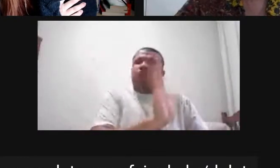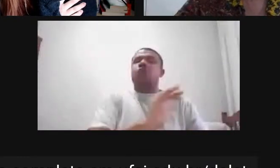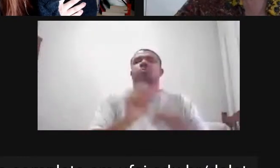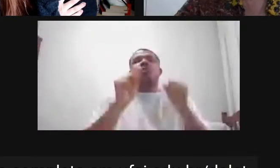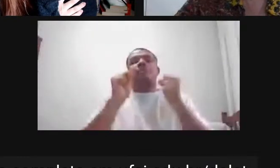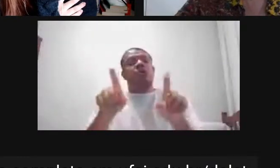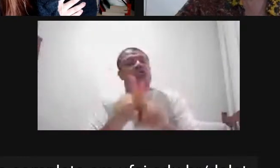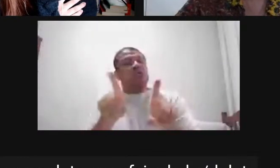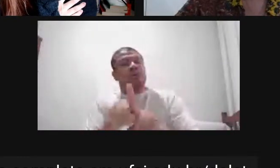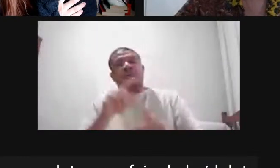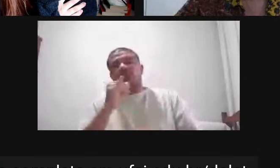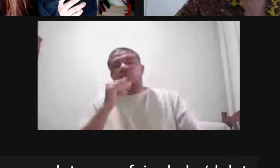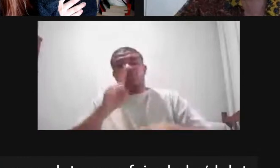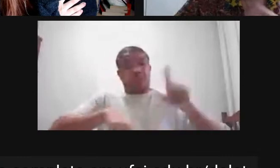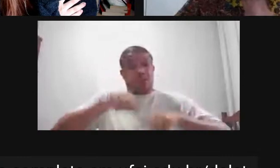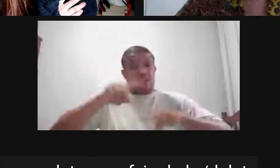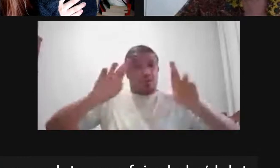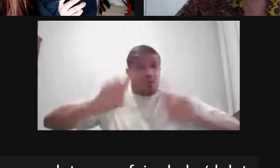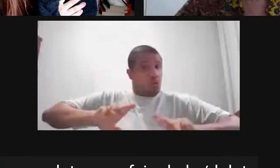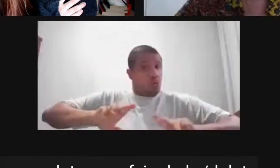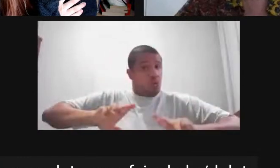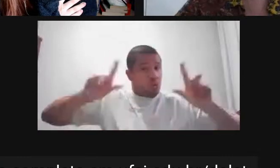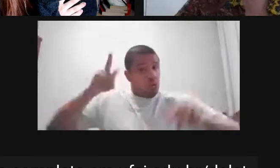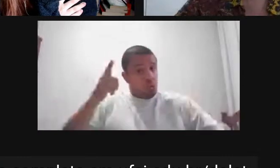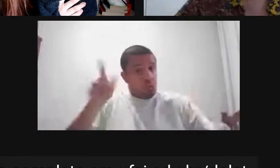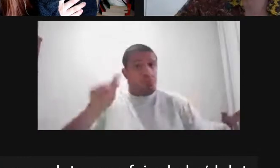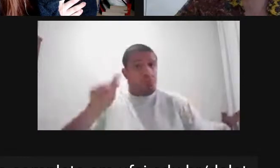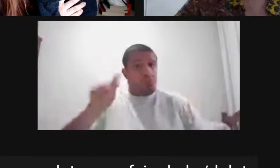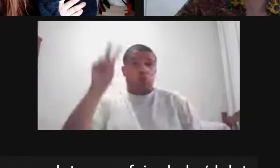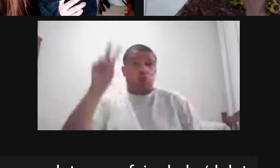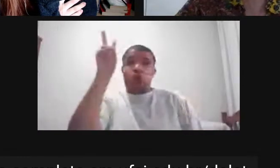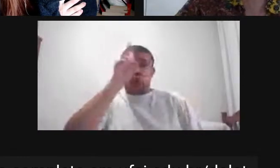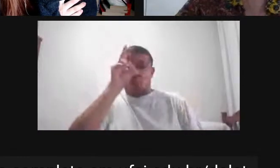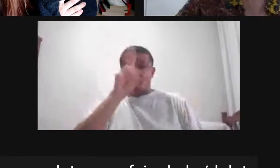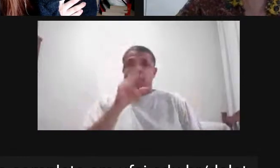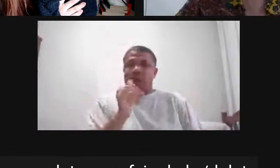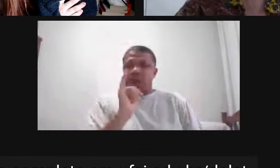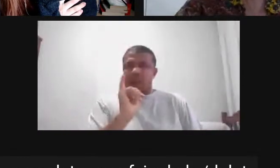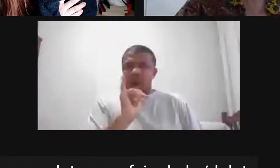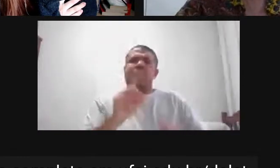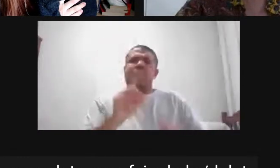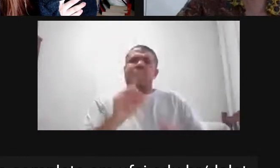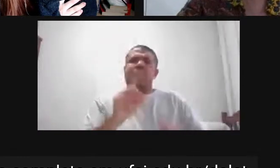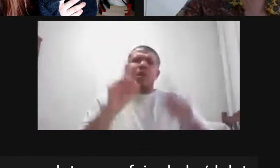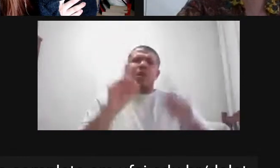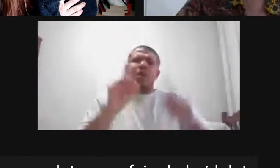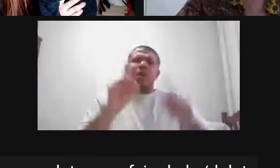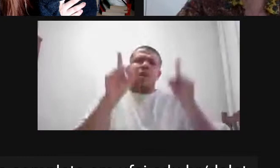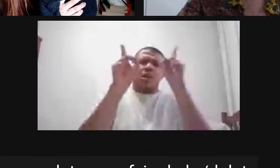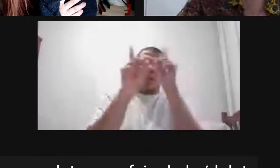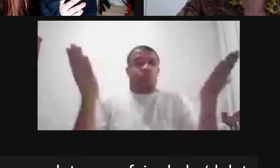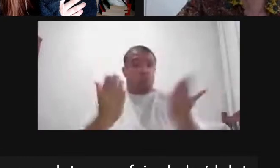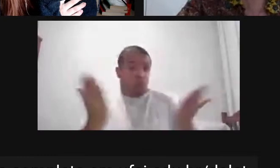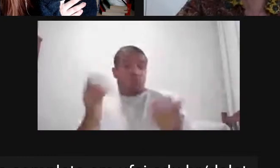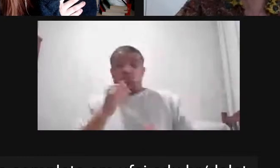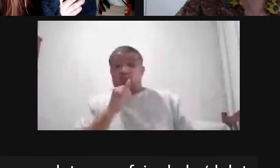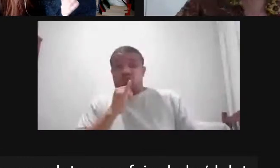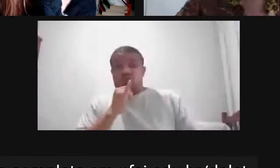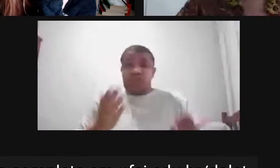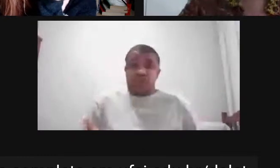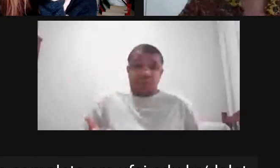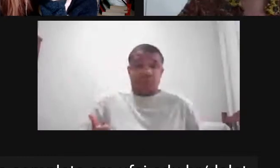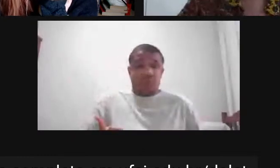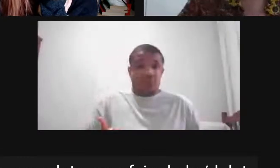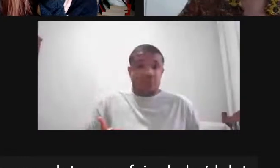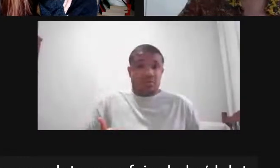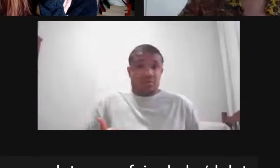pensar aí as histórias elas é muito difícil ter alguma coisa hoje em dia produzida que é completamente